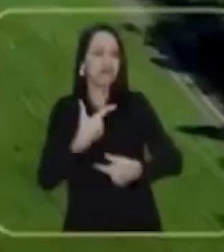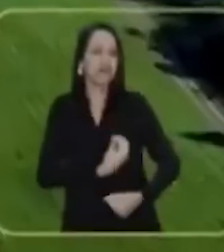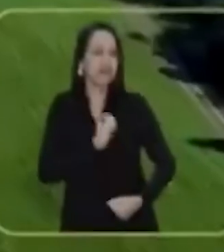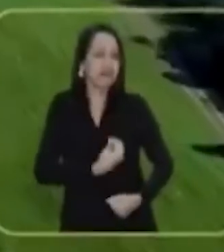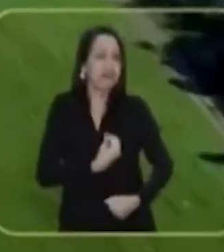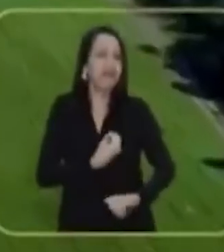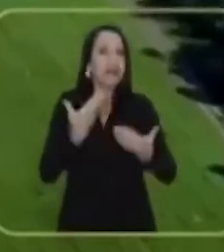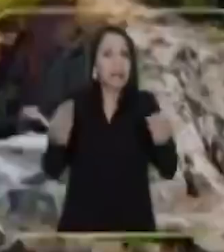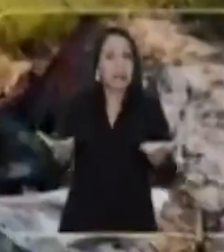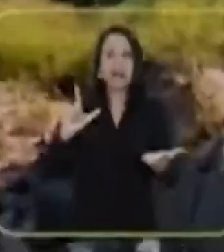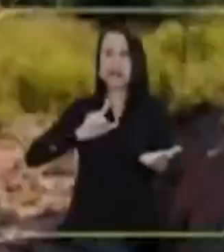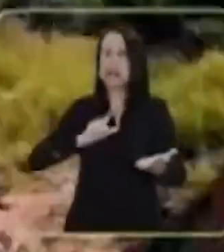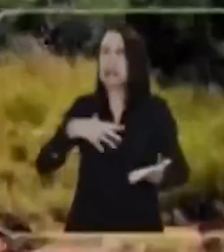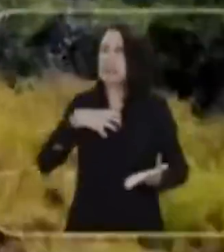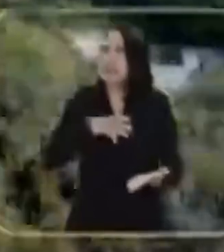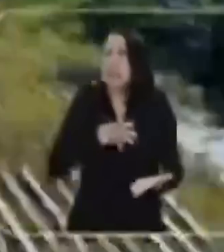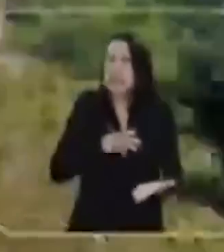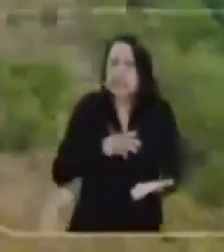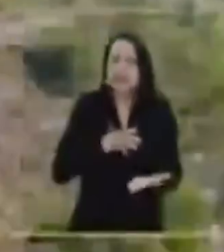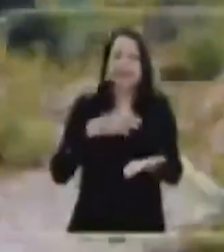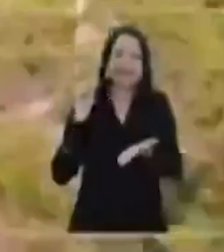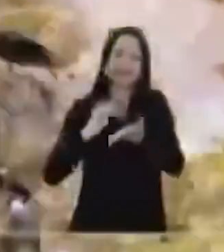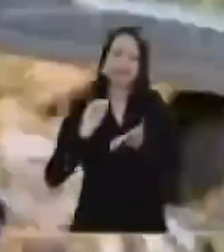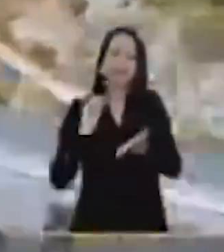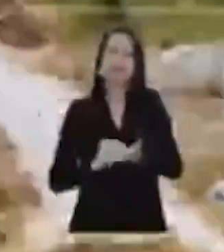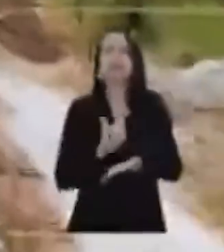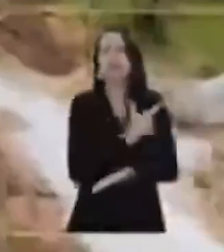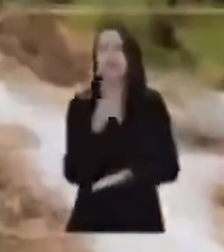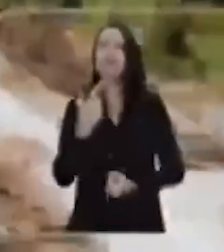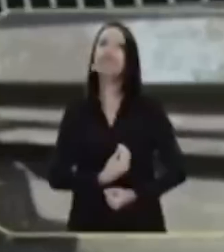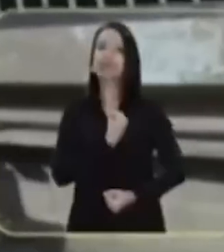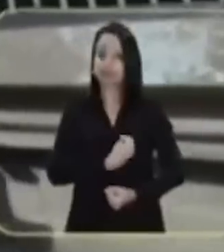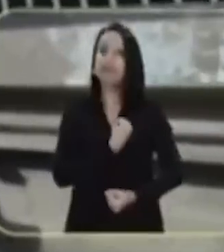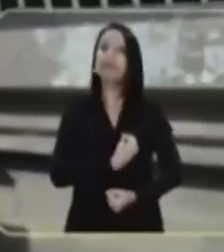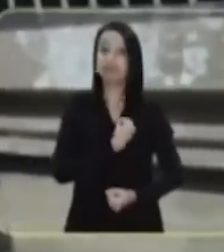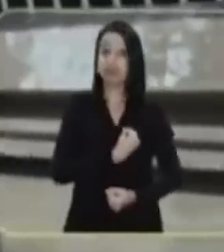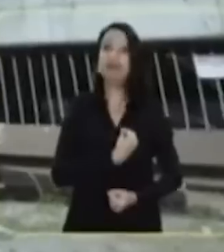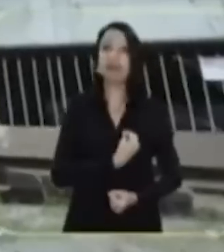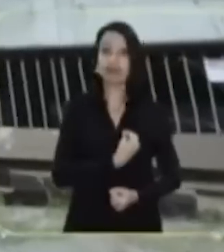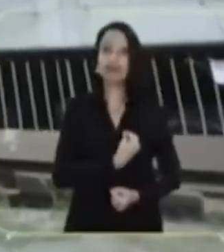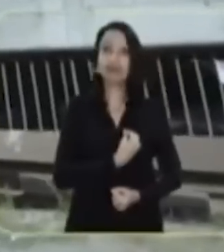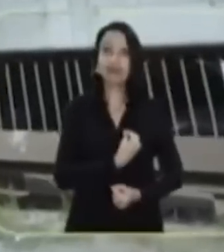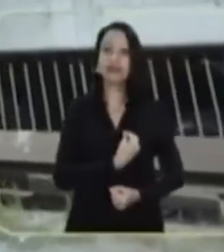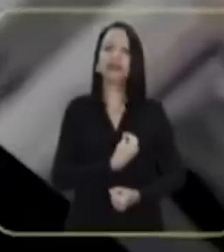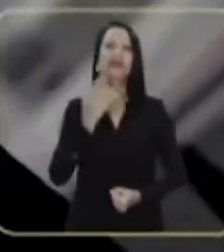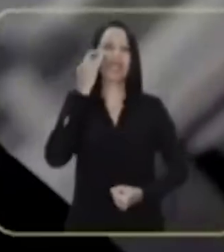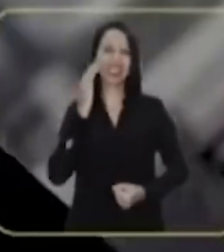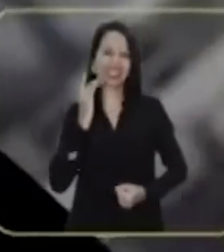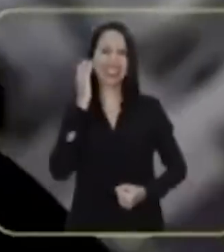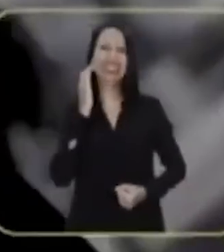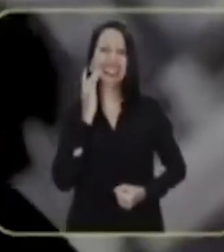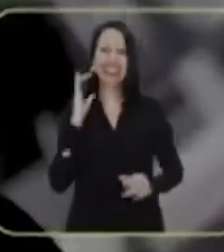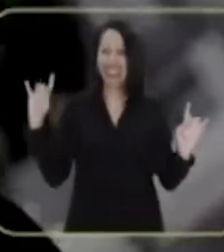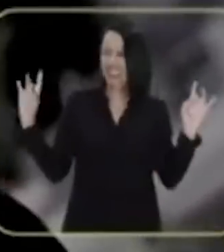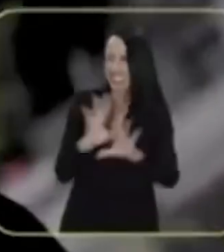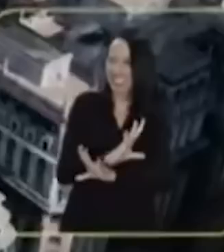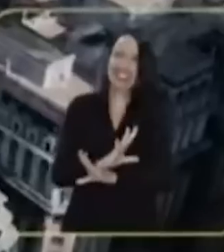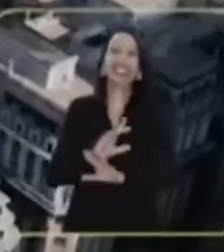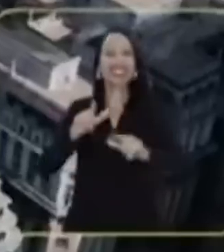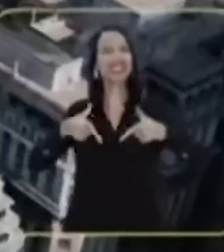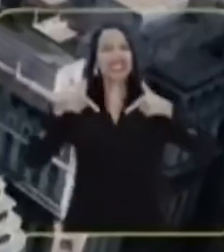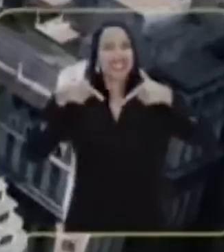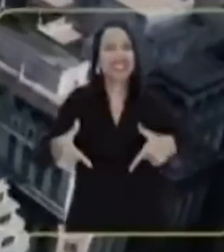infraestrutura existe. Mas sente muita falta quando ela não tá presente. O Tarcísio